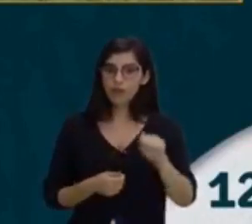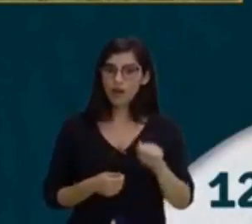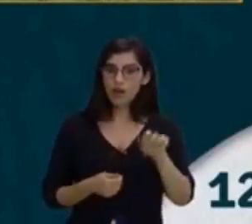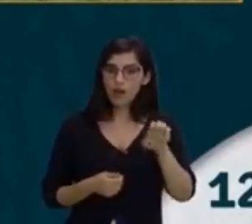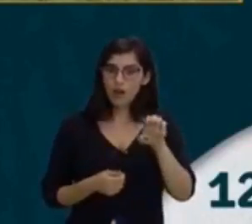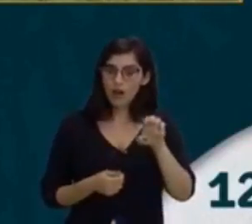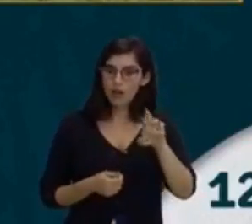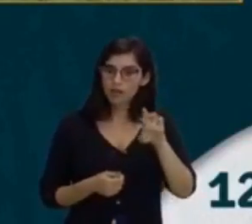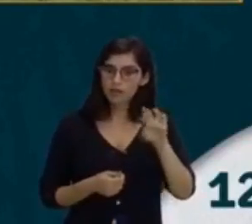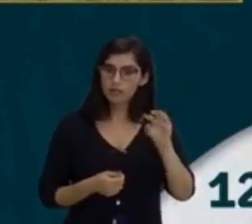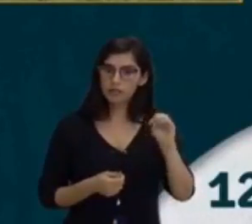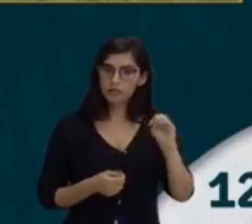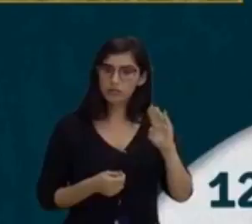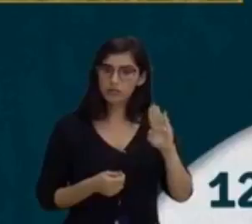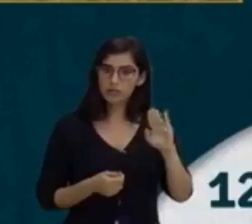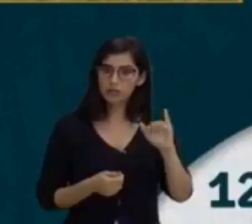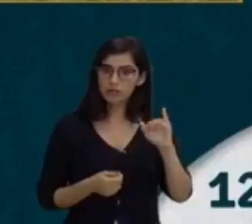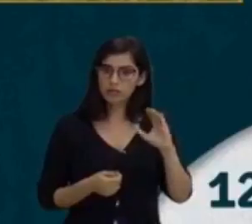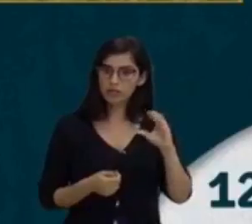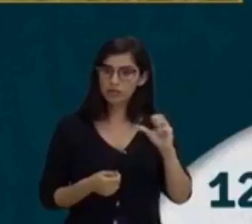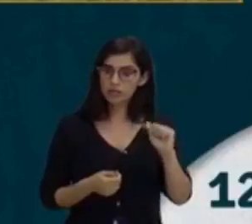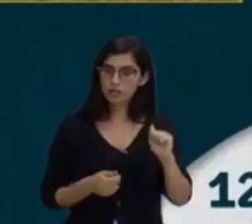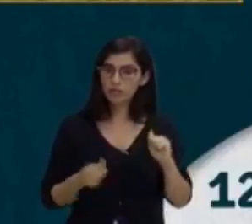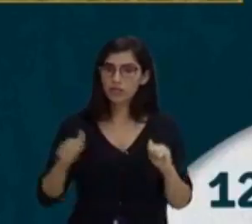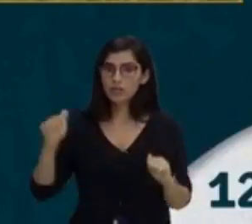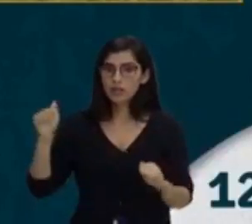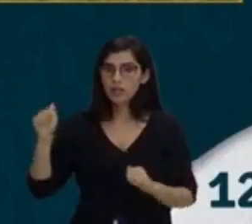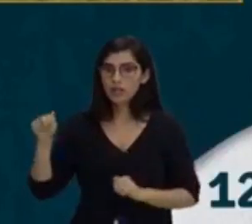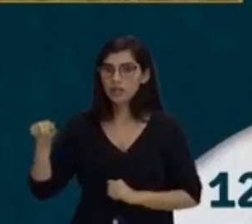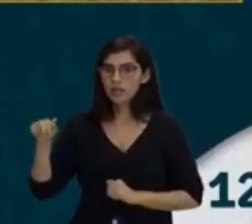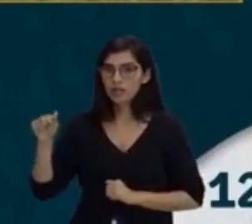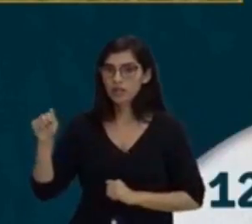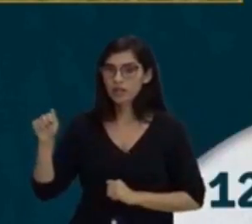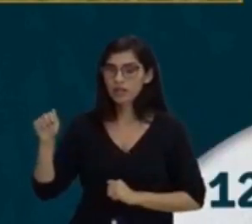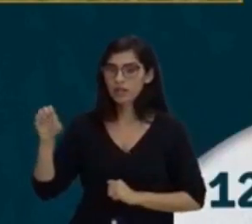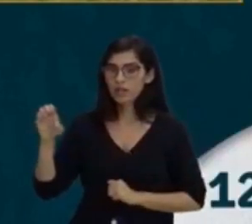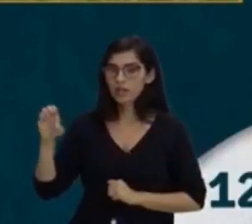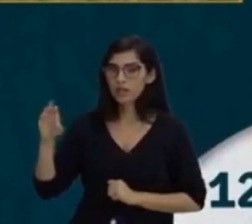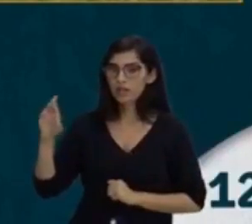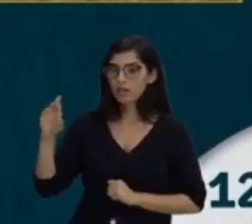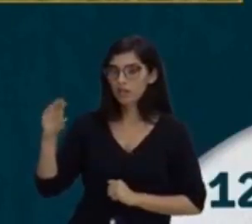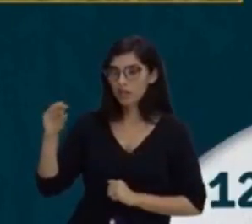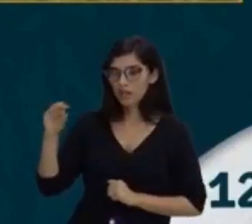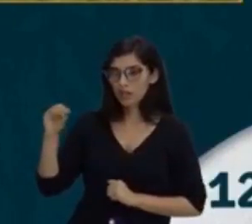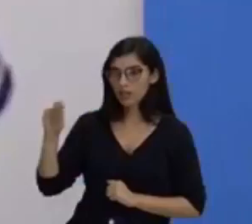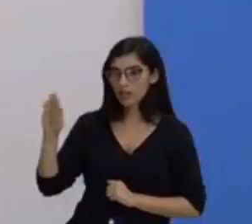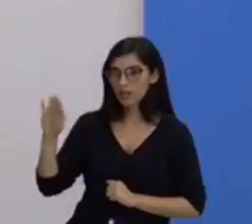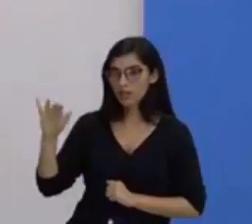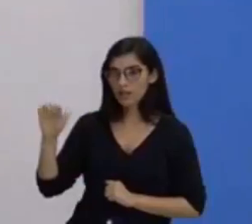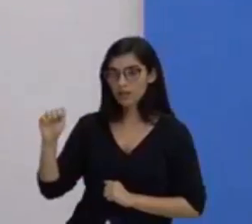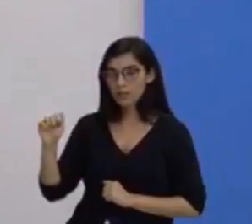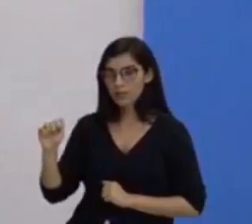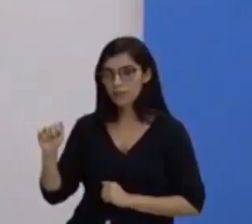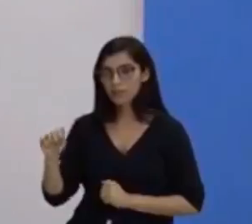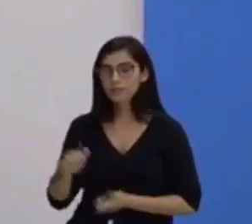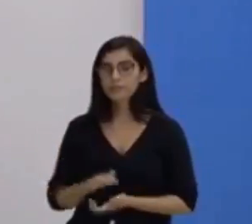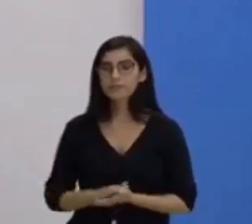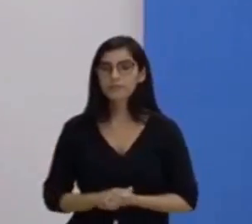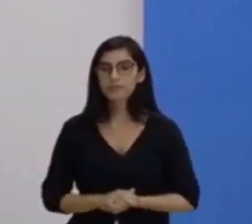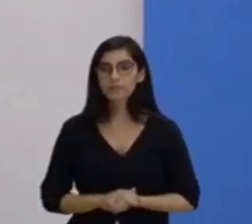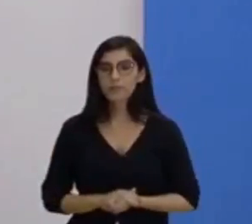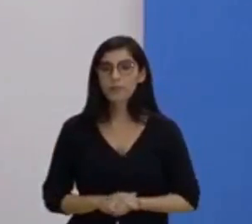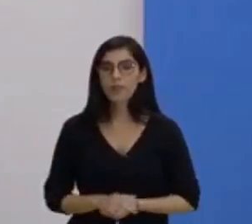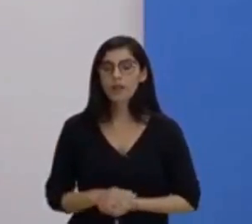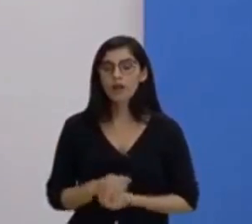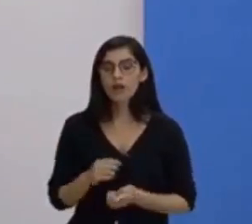localizada e resistência de força. E aí eu vou abrir mais um paralelo e eu fiz questão de deixar nessa cartela que você está